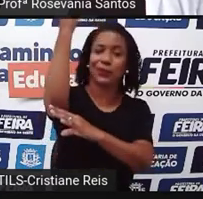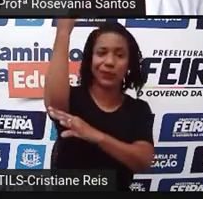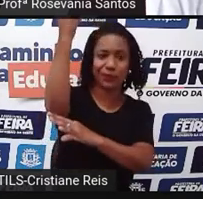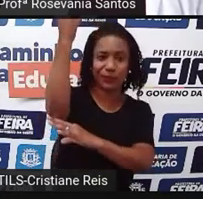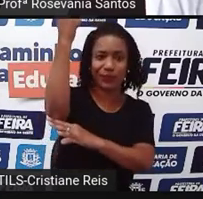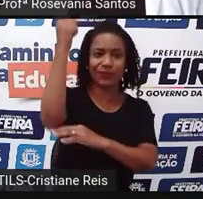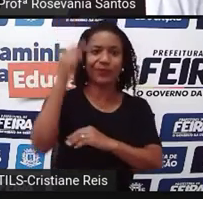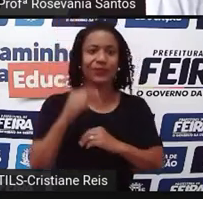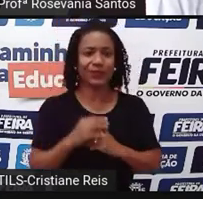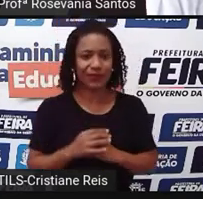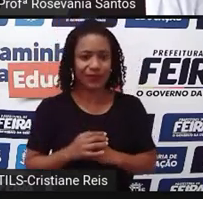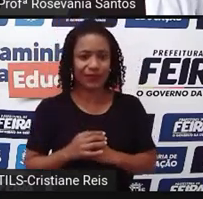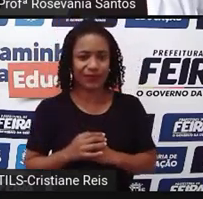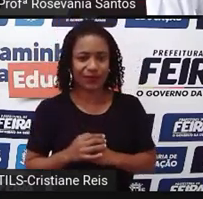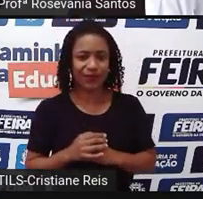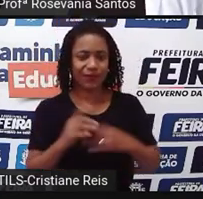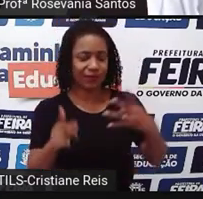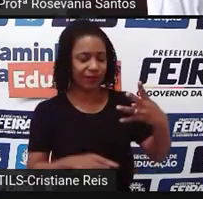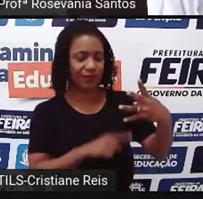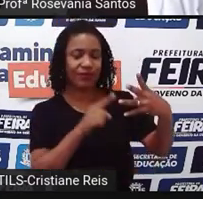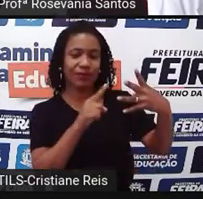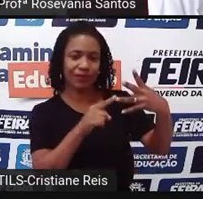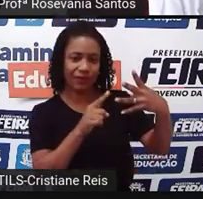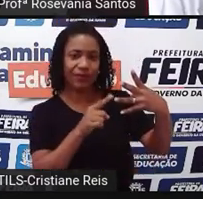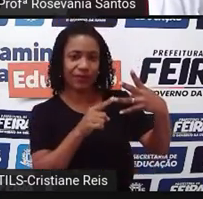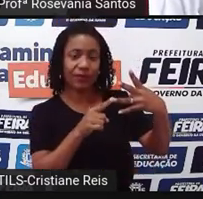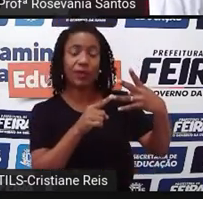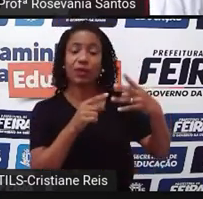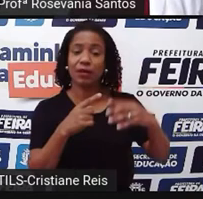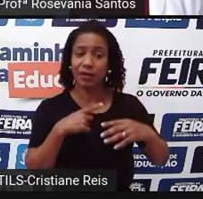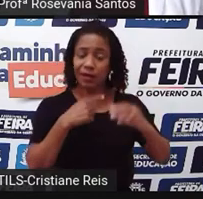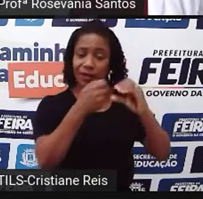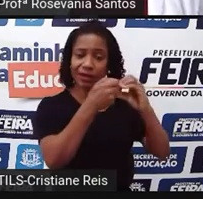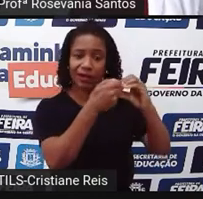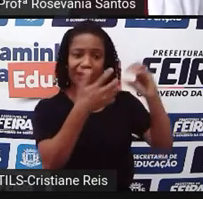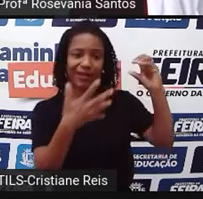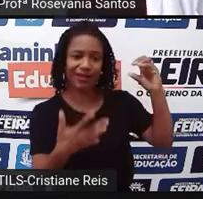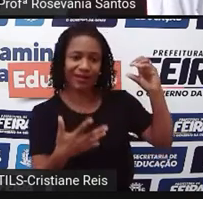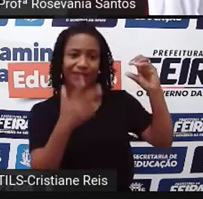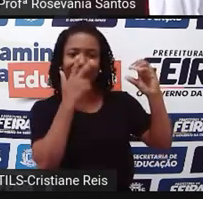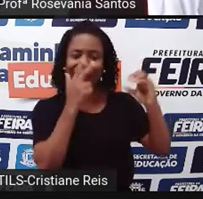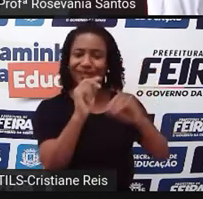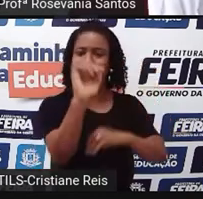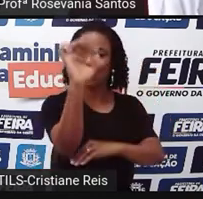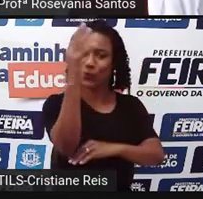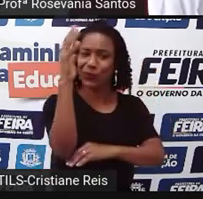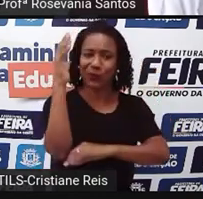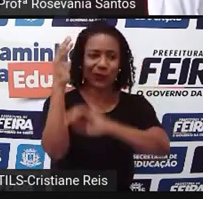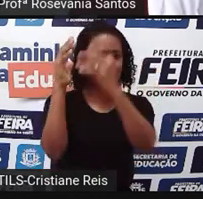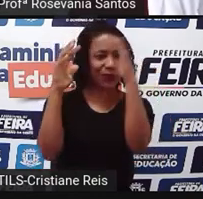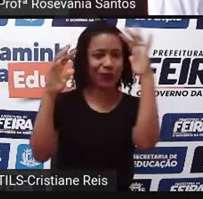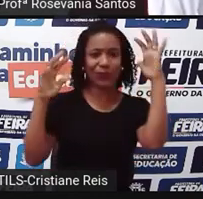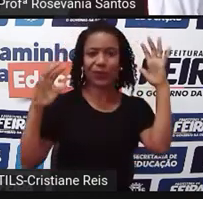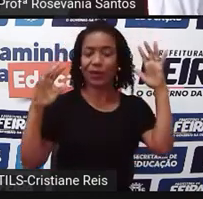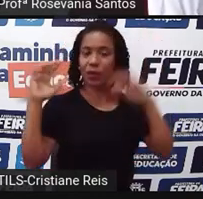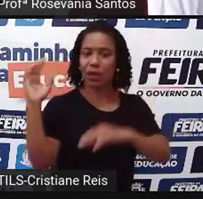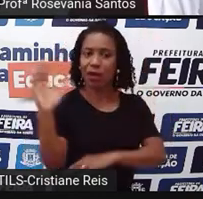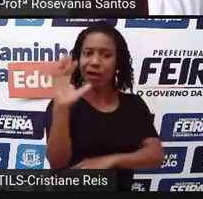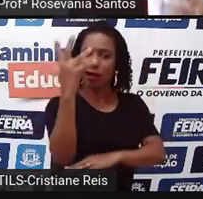aqui, desculpa, essa sub-região, tem característica da floresta, amazônica, a gente